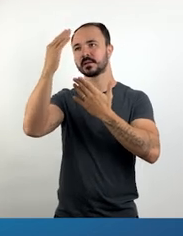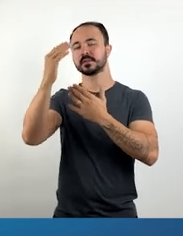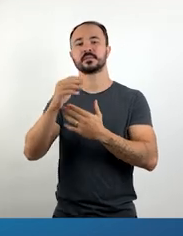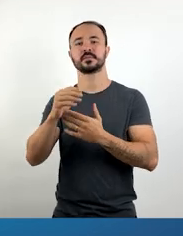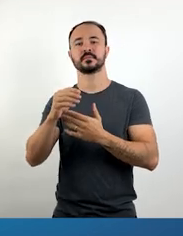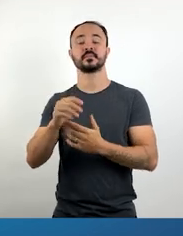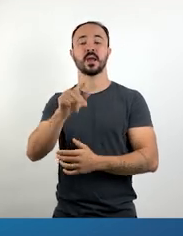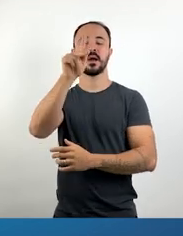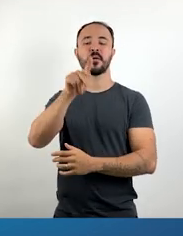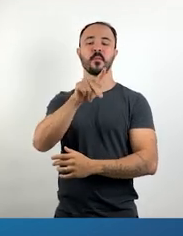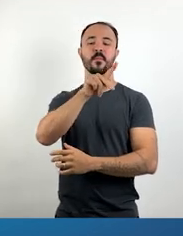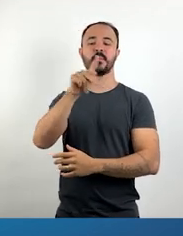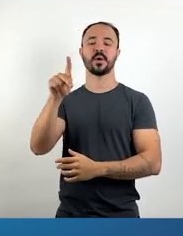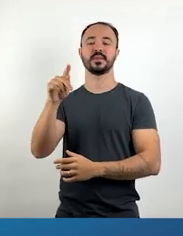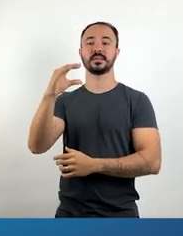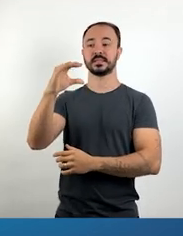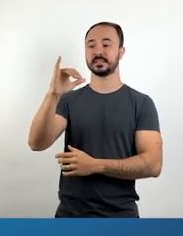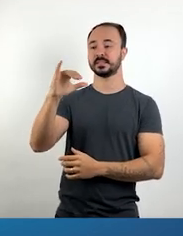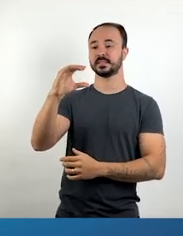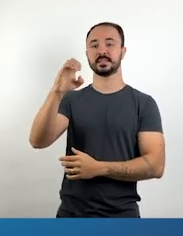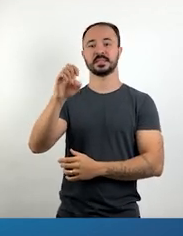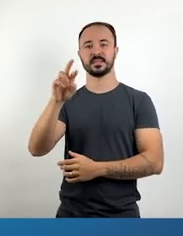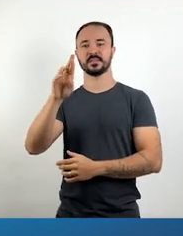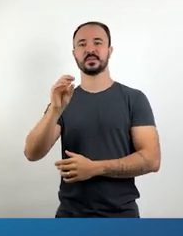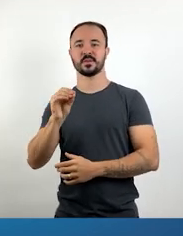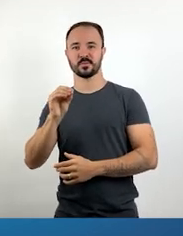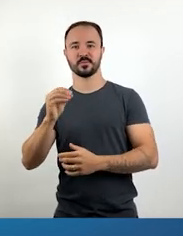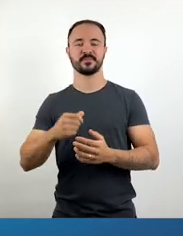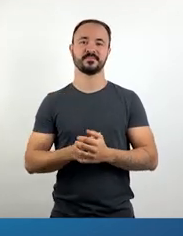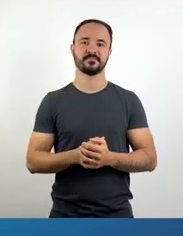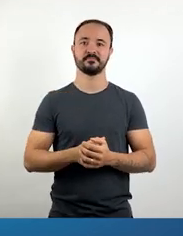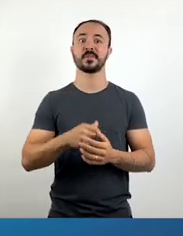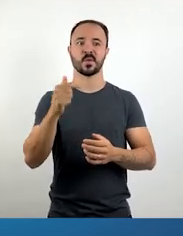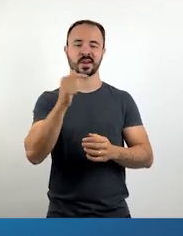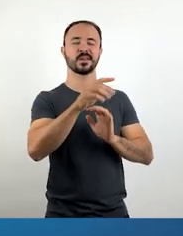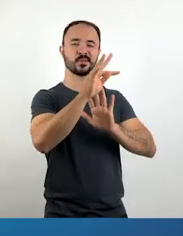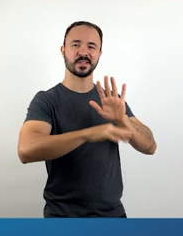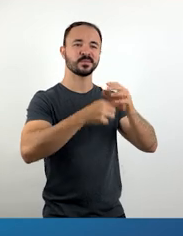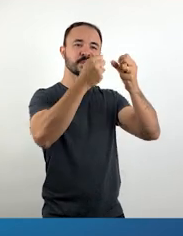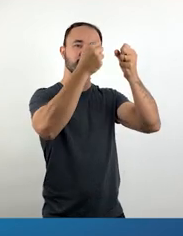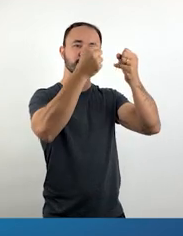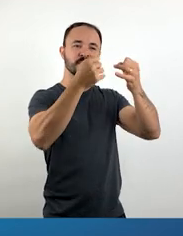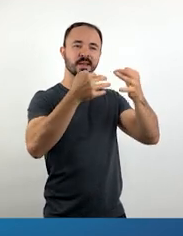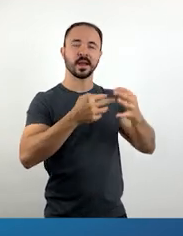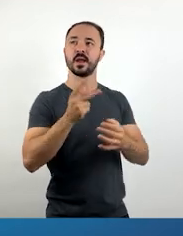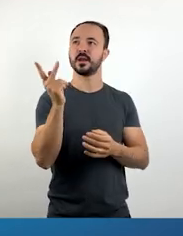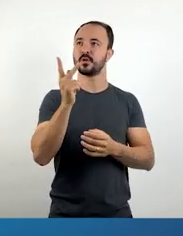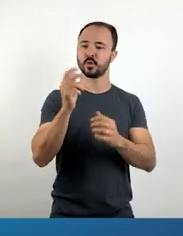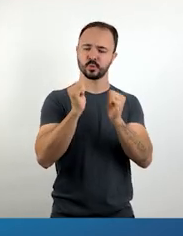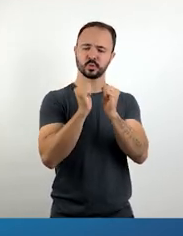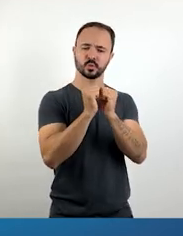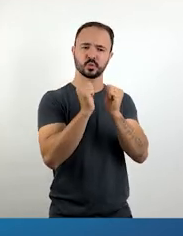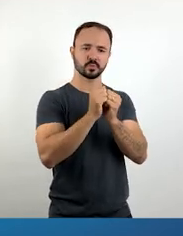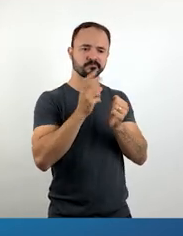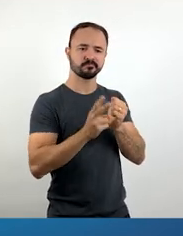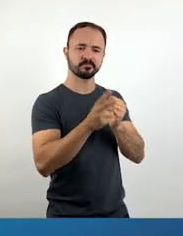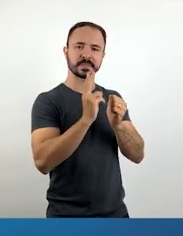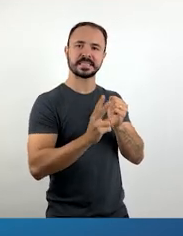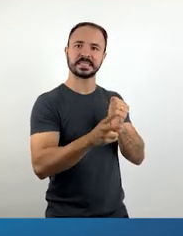Juazeiro e Padre Cícero aparecem então sempre juntos no poema, como se não existisse sem o outro.